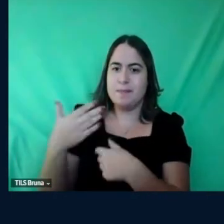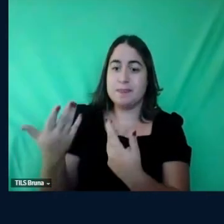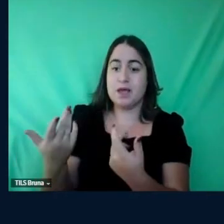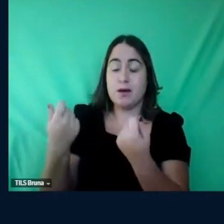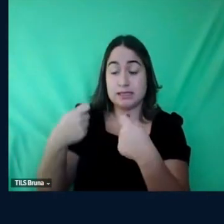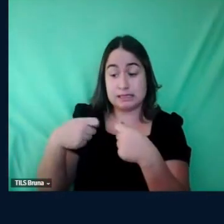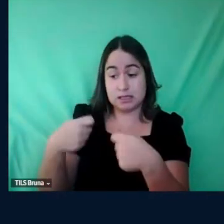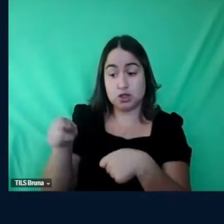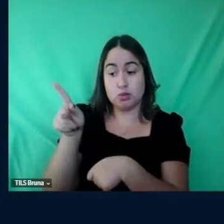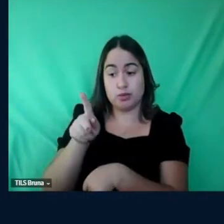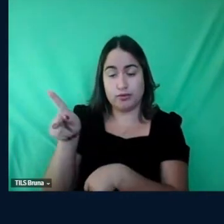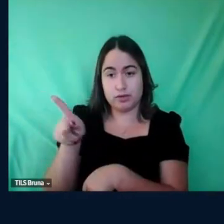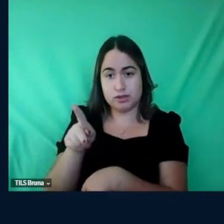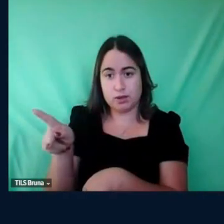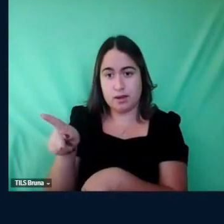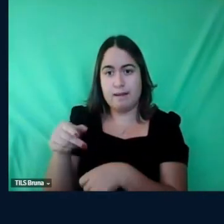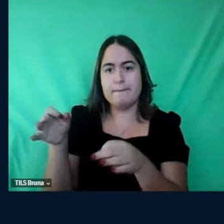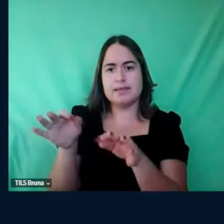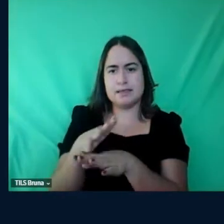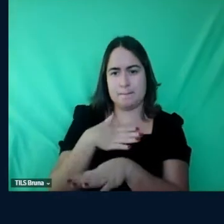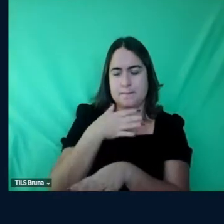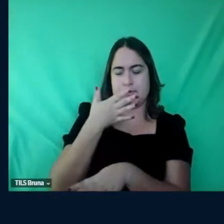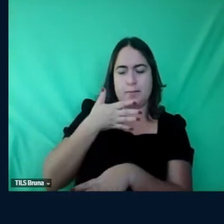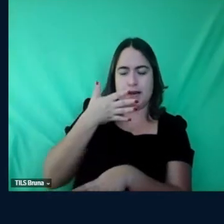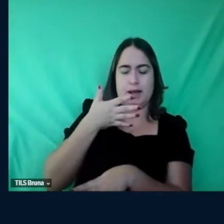professor realmente pra encerrar aqui a minha fala